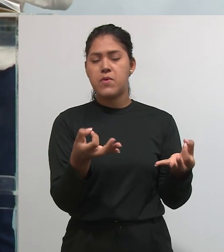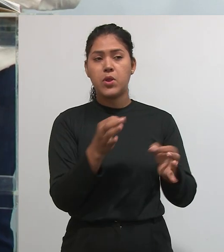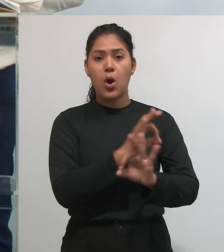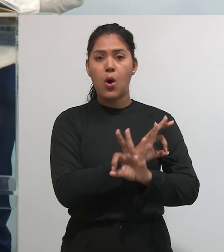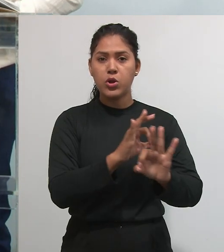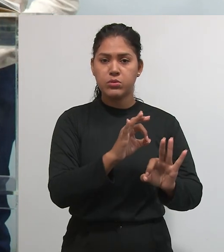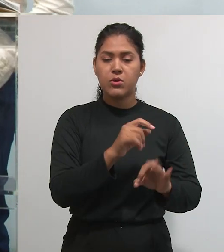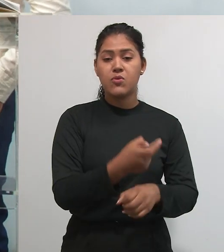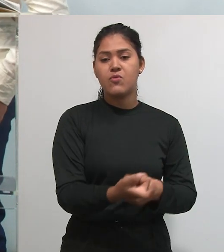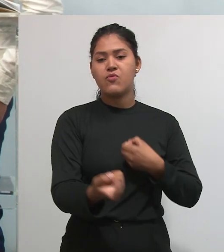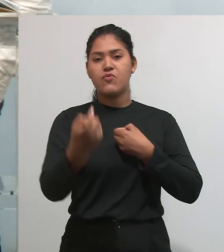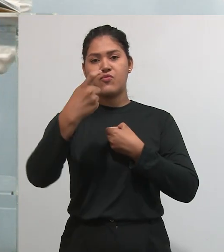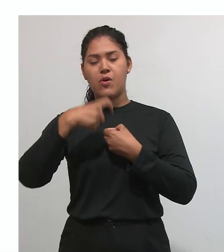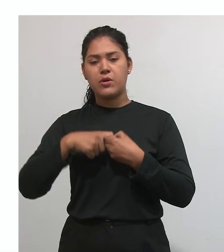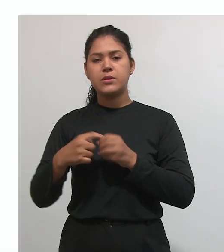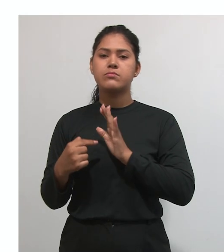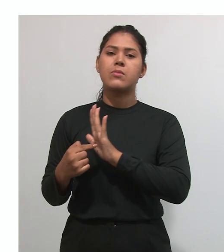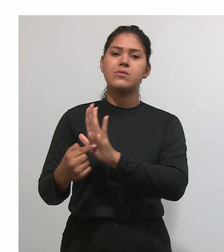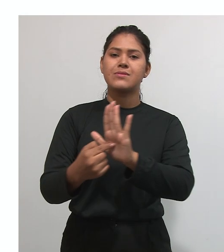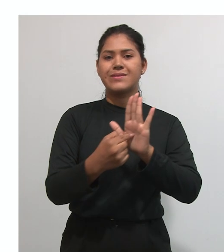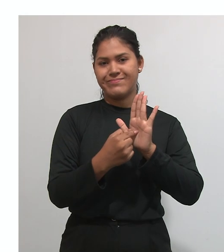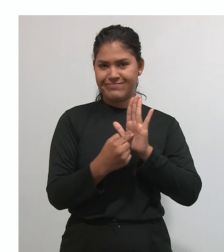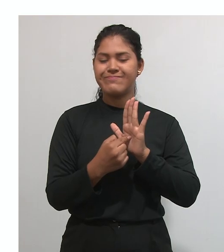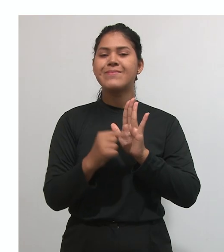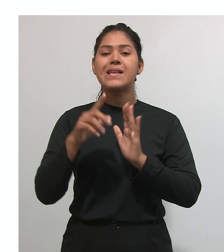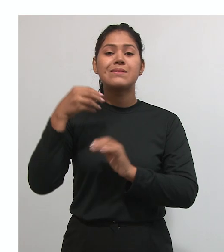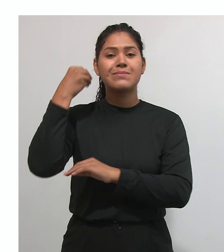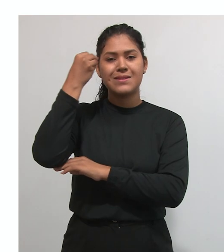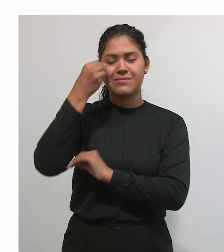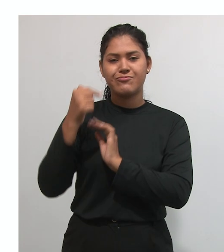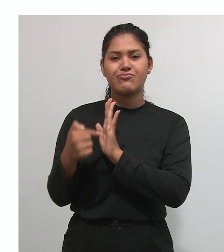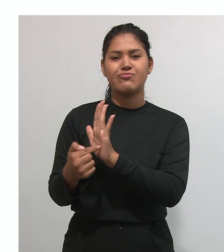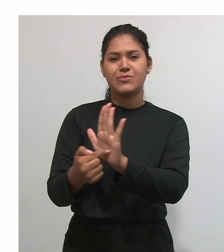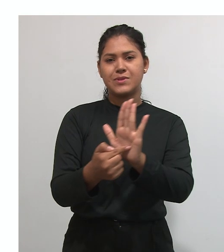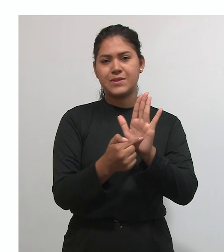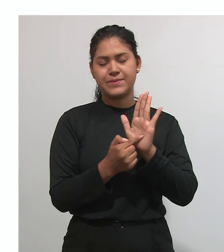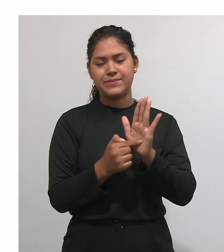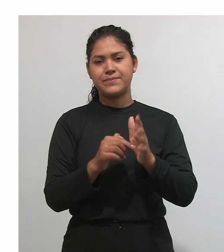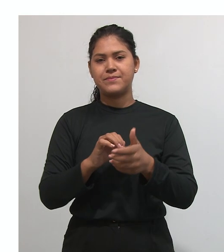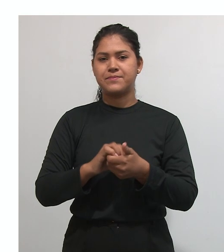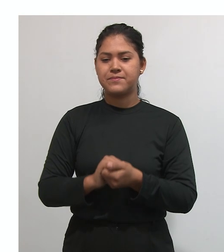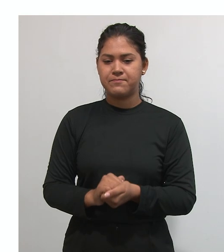difusão. Nós temos o trabalho de conclusão de curso.